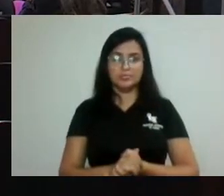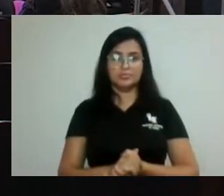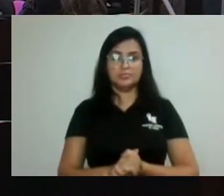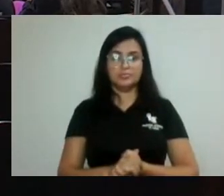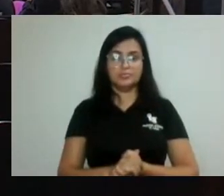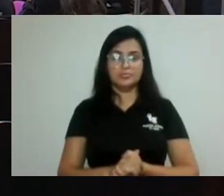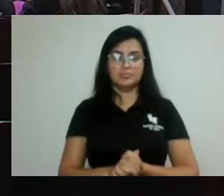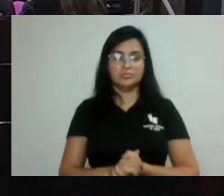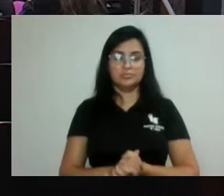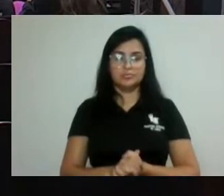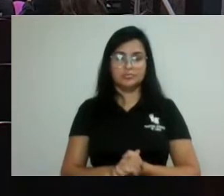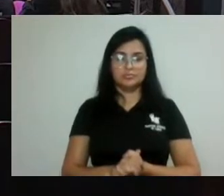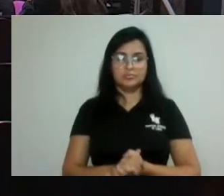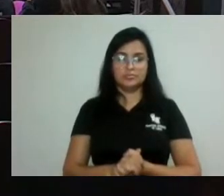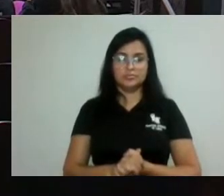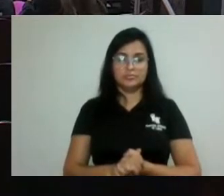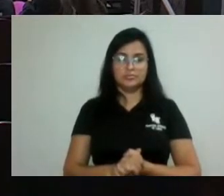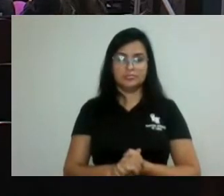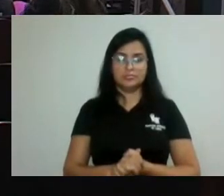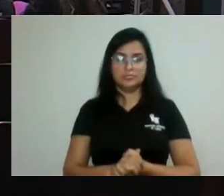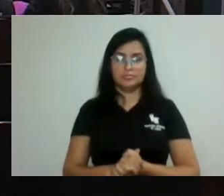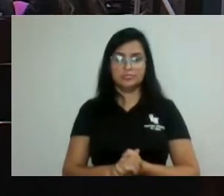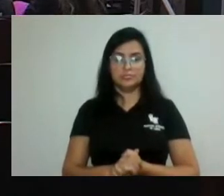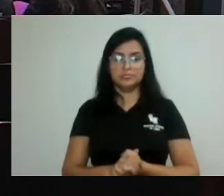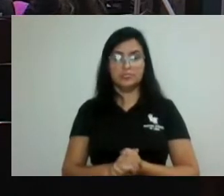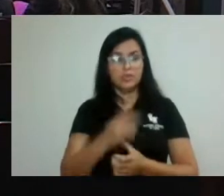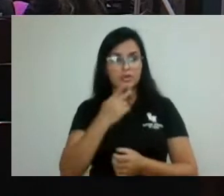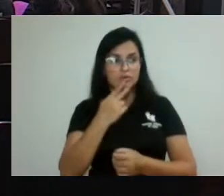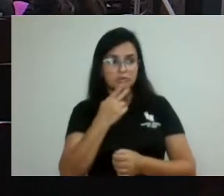Eu falo, desculpa, porque eu estava focado aqui.